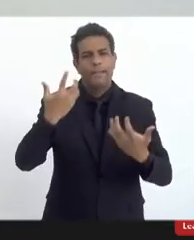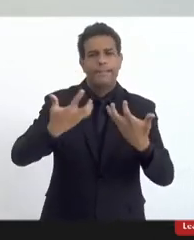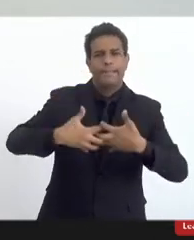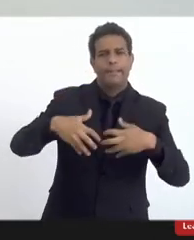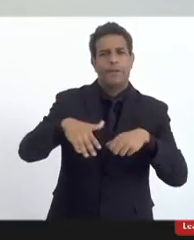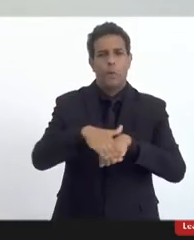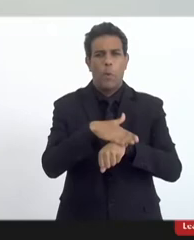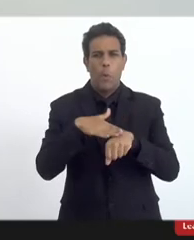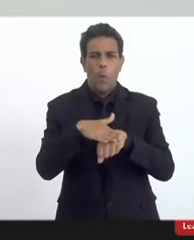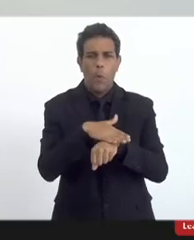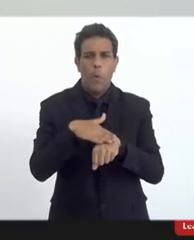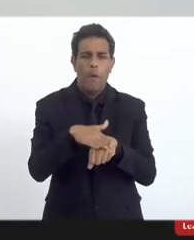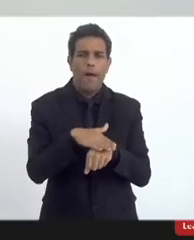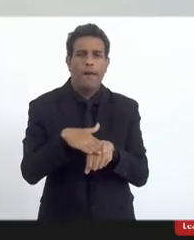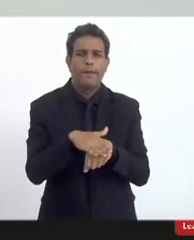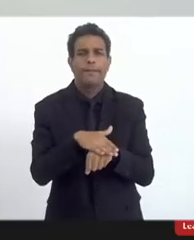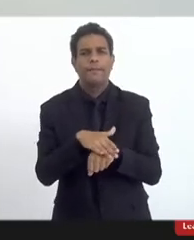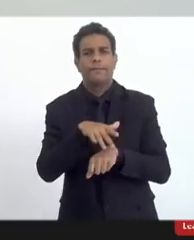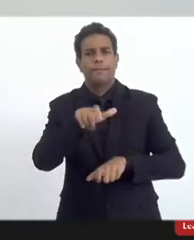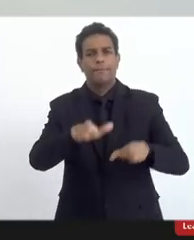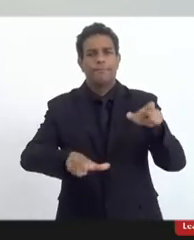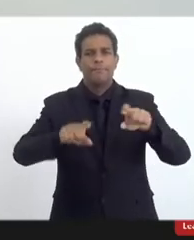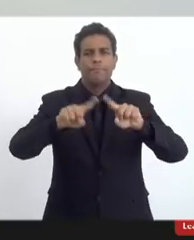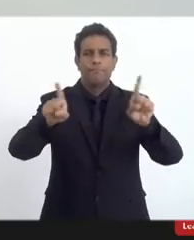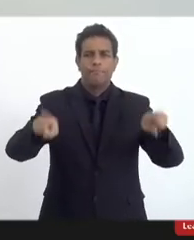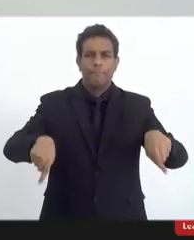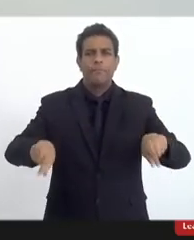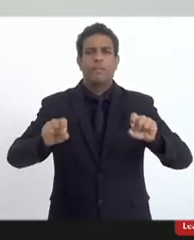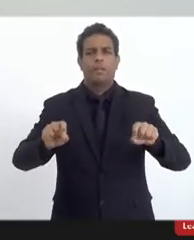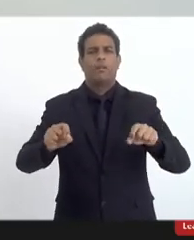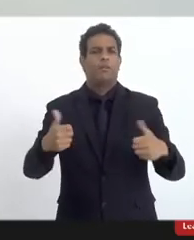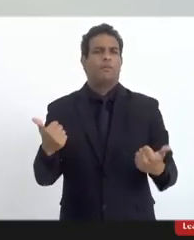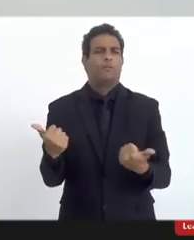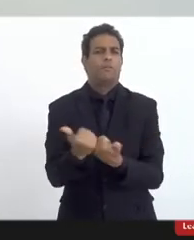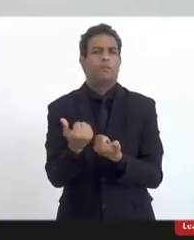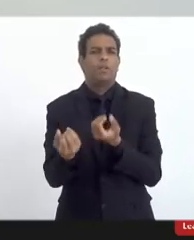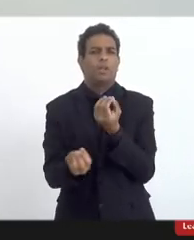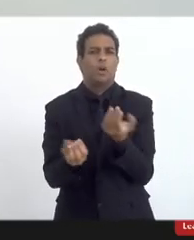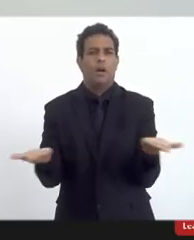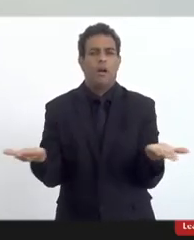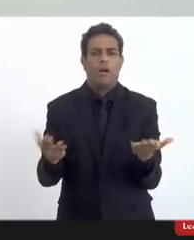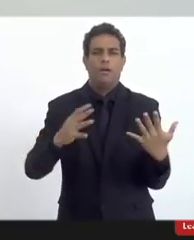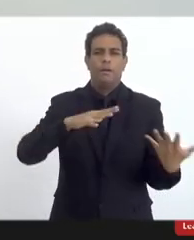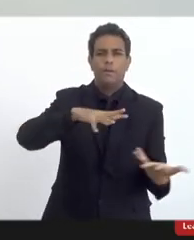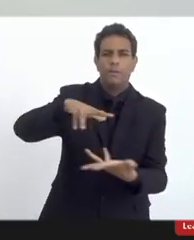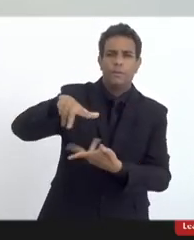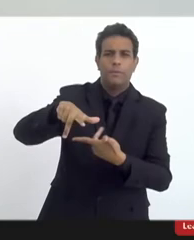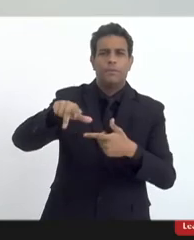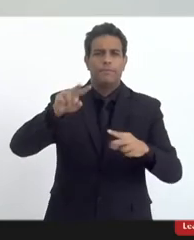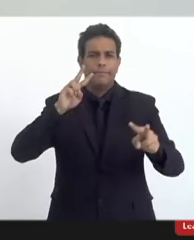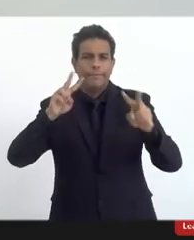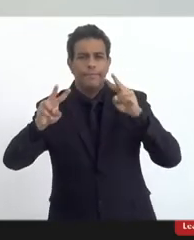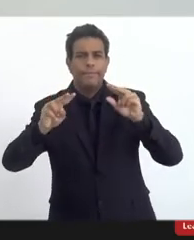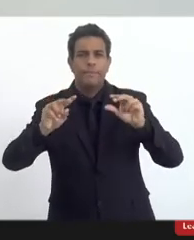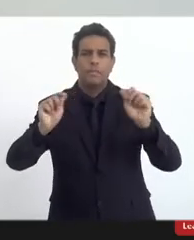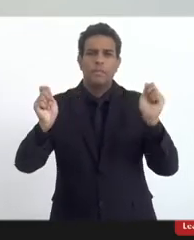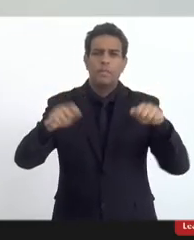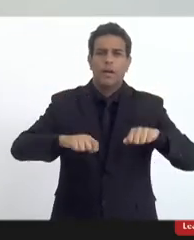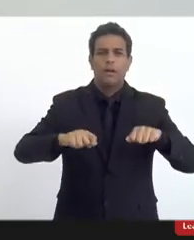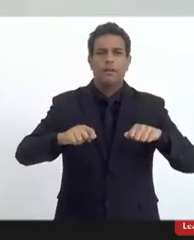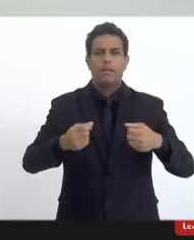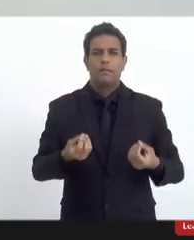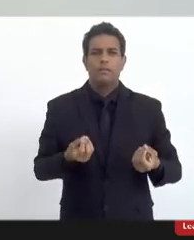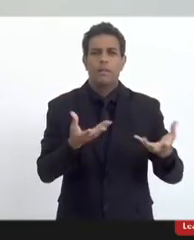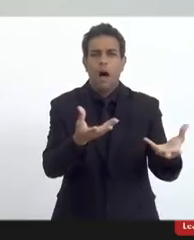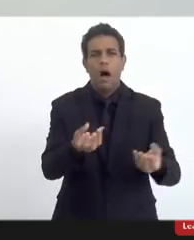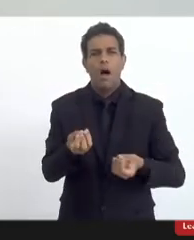converso muito com os servidores da assistência, em que mundo nós estamos, que até os equipamentos da assistência, que é quem presta